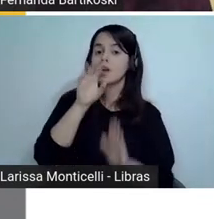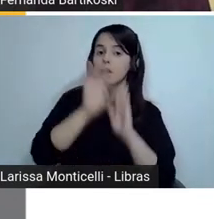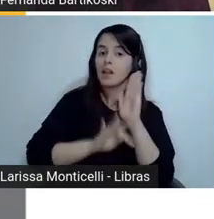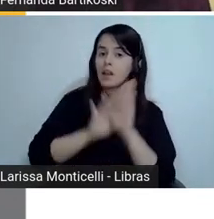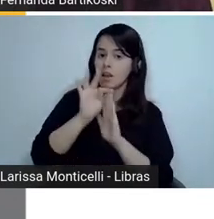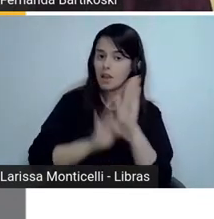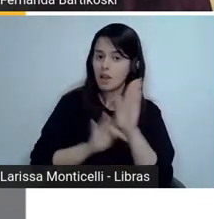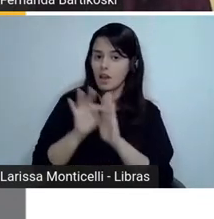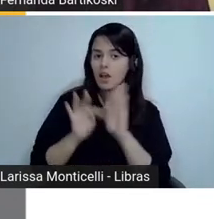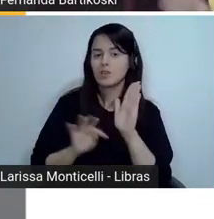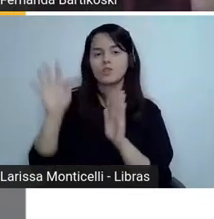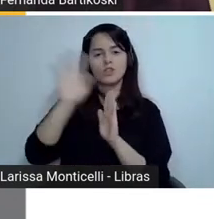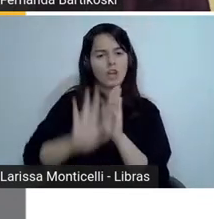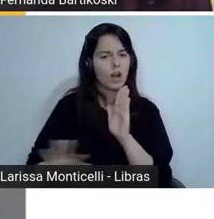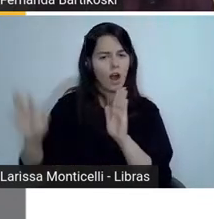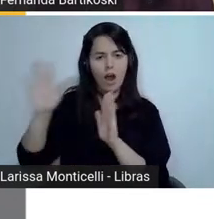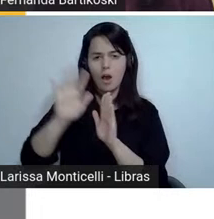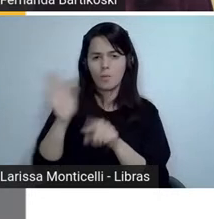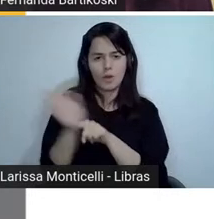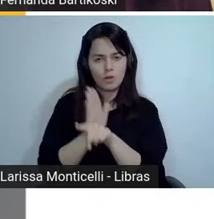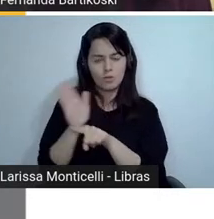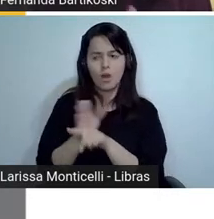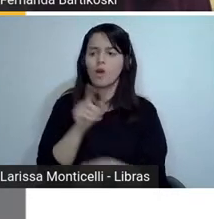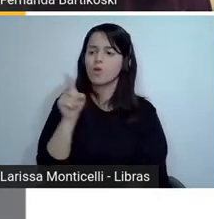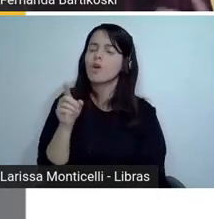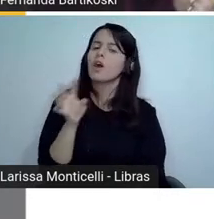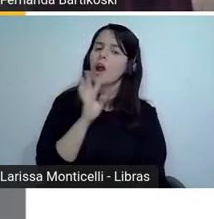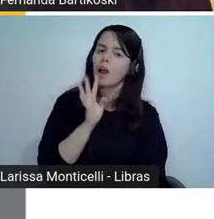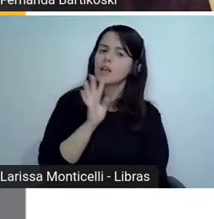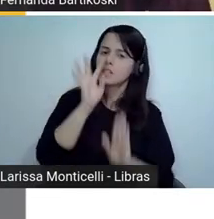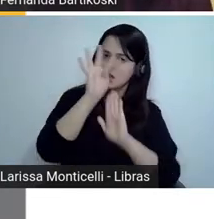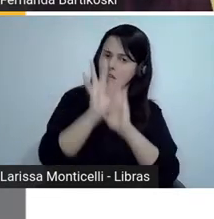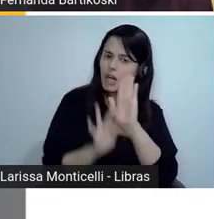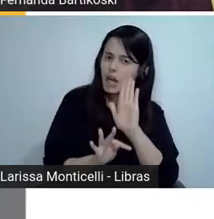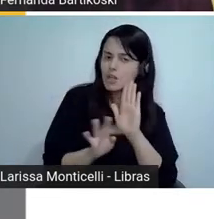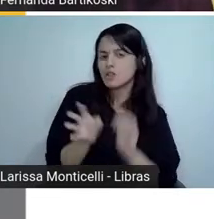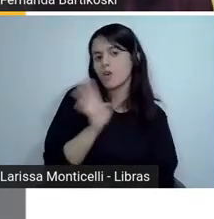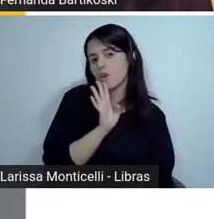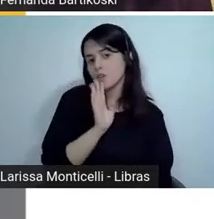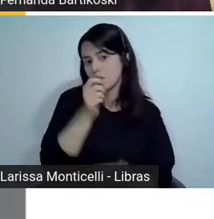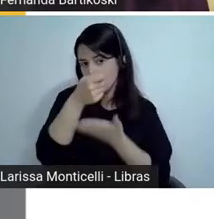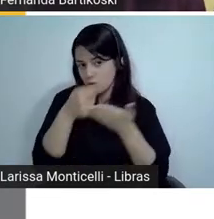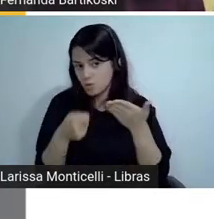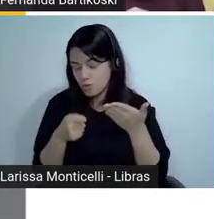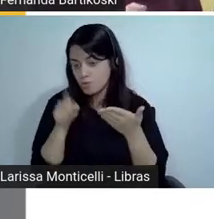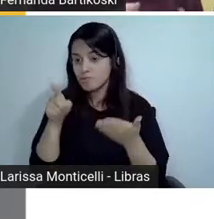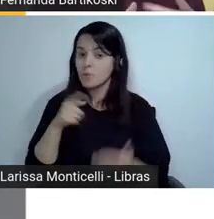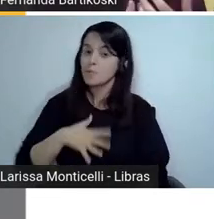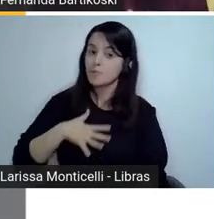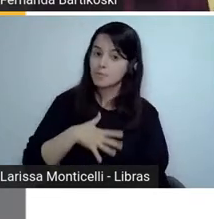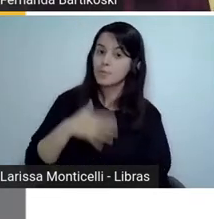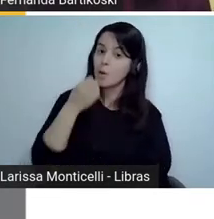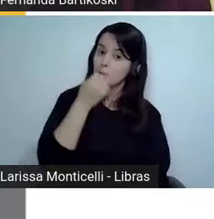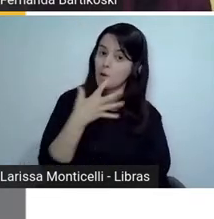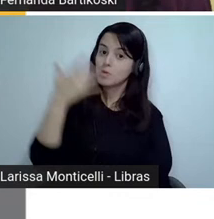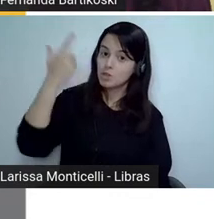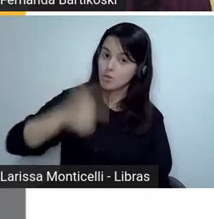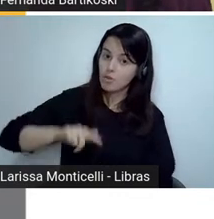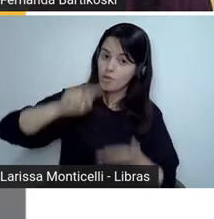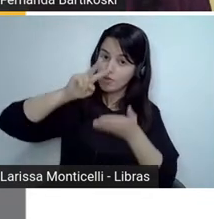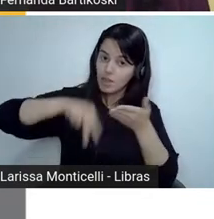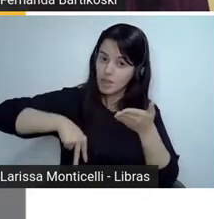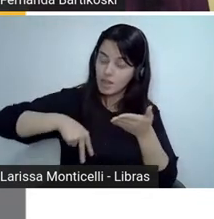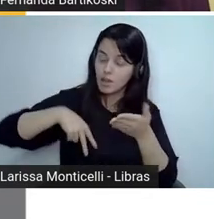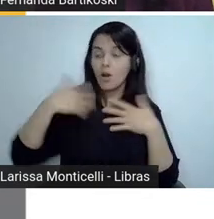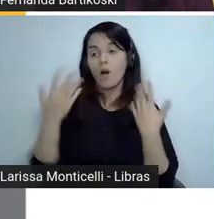conheci esse texto ou esse autor se sim foi bom releir a narrativa se não o que mais chamou a atenção